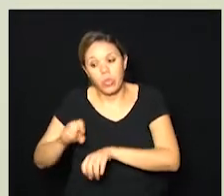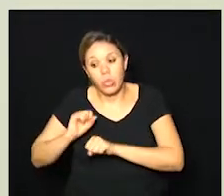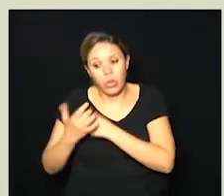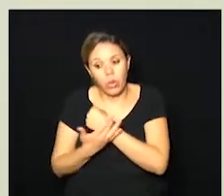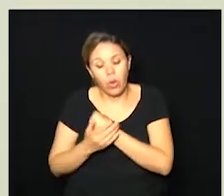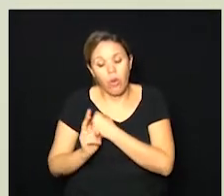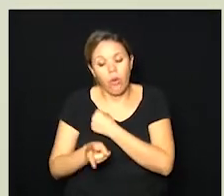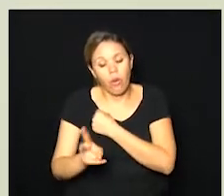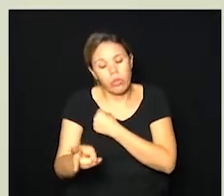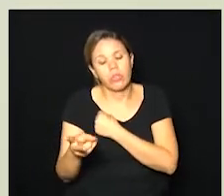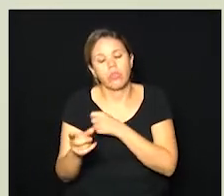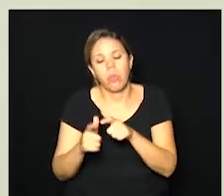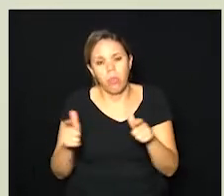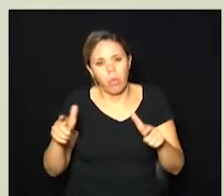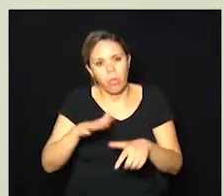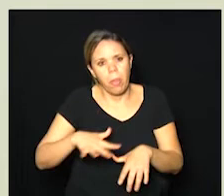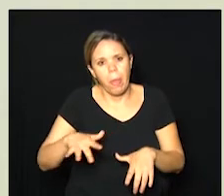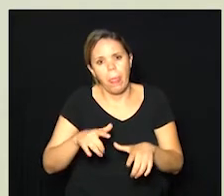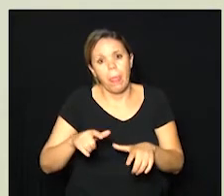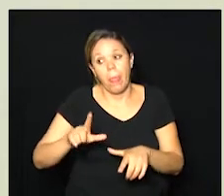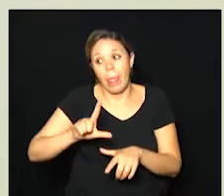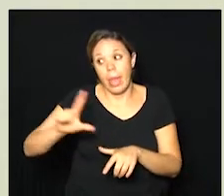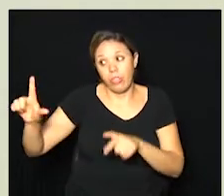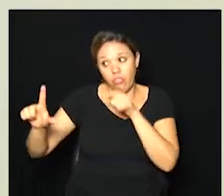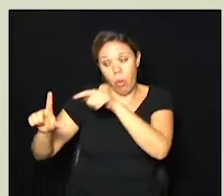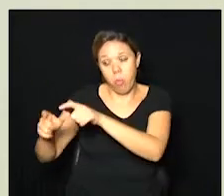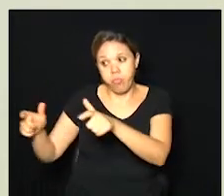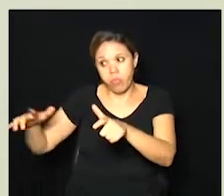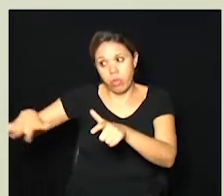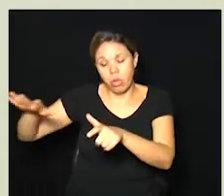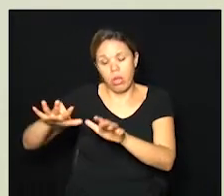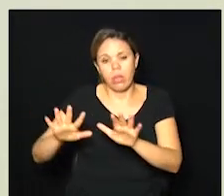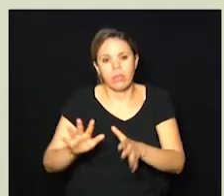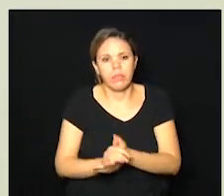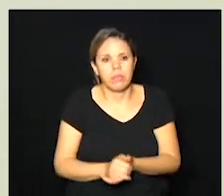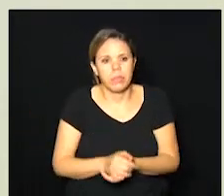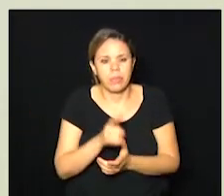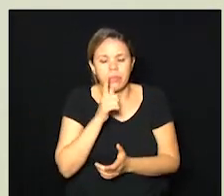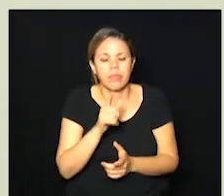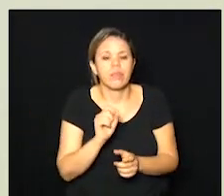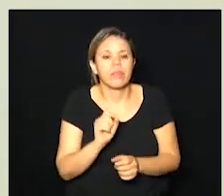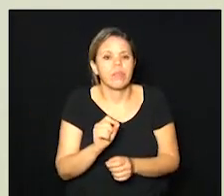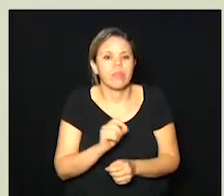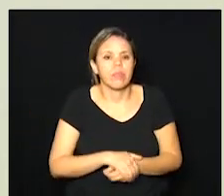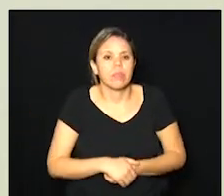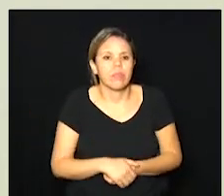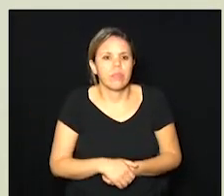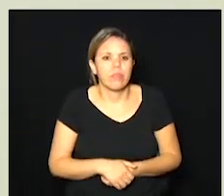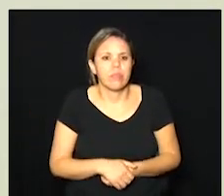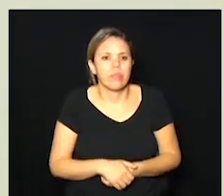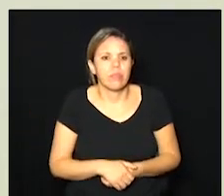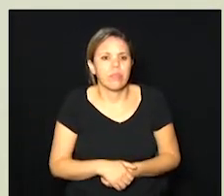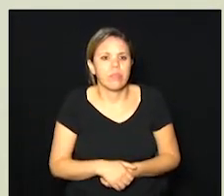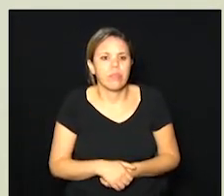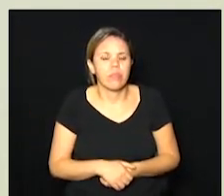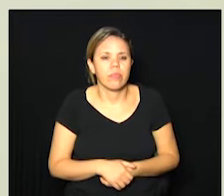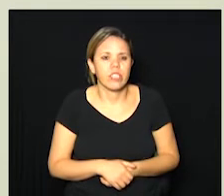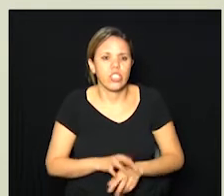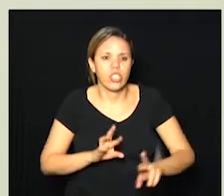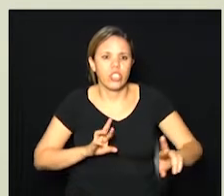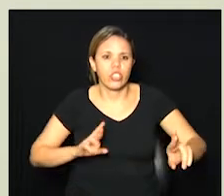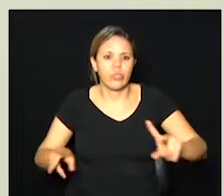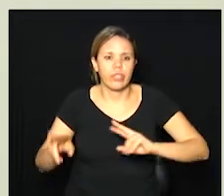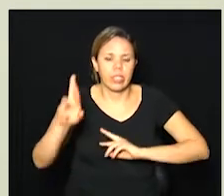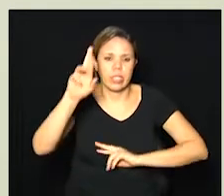continua ainda o maior número na região leste aqui é prevalência de é verdade então são são